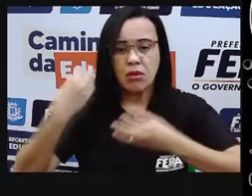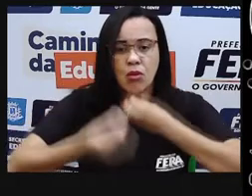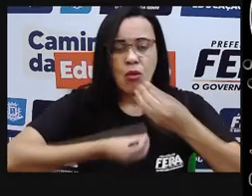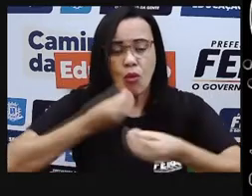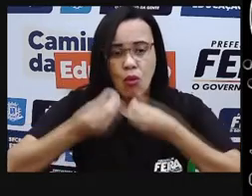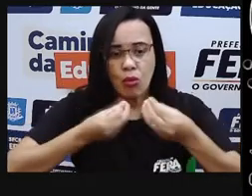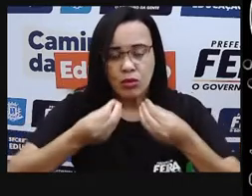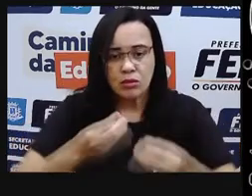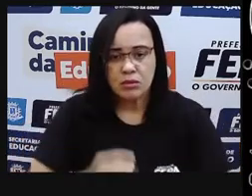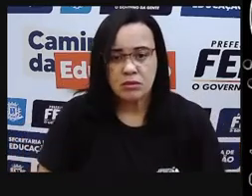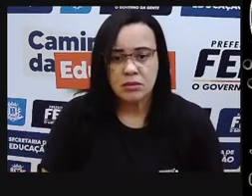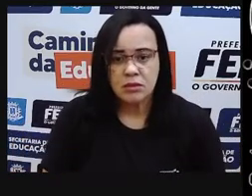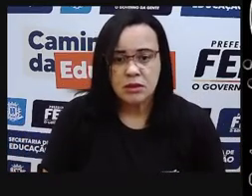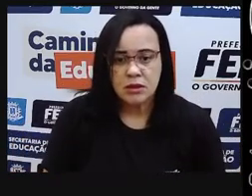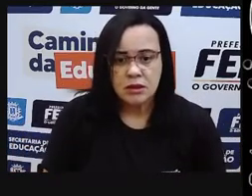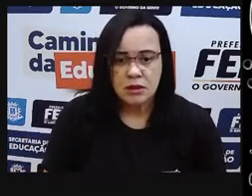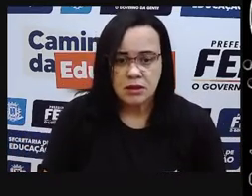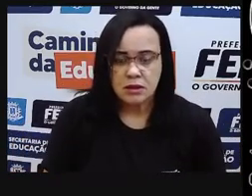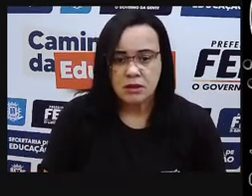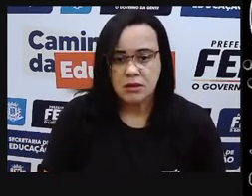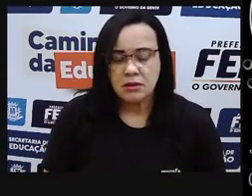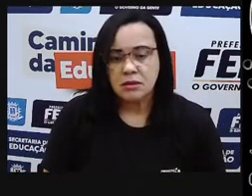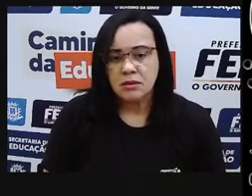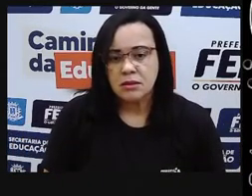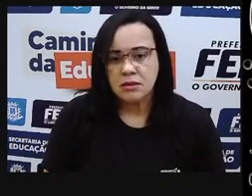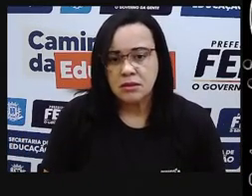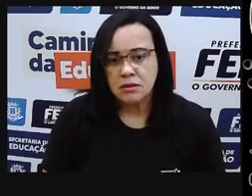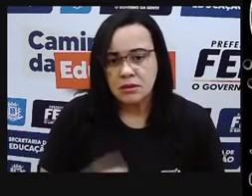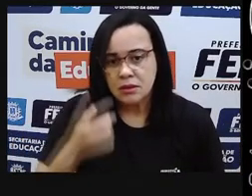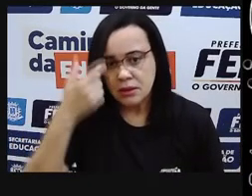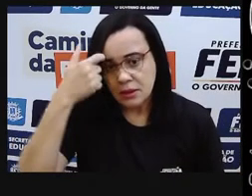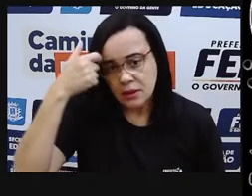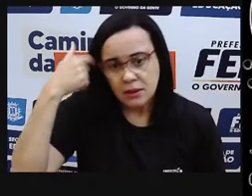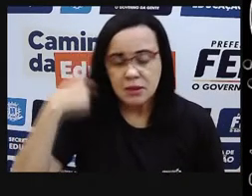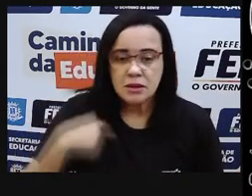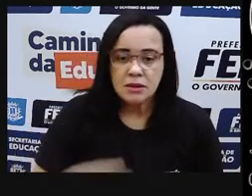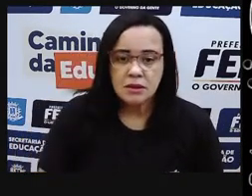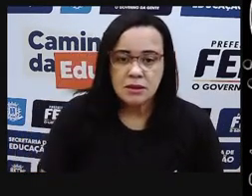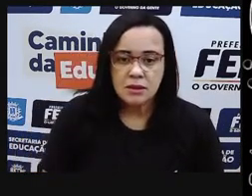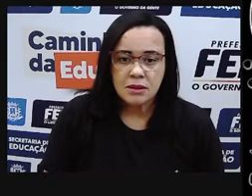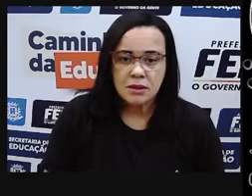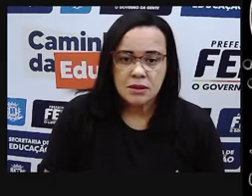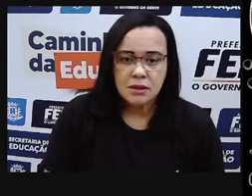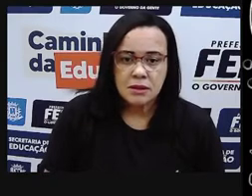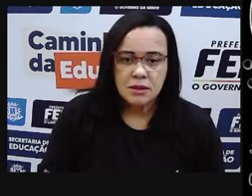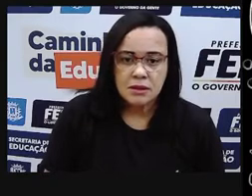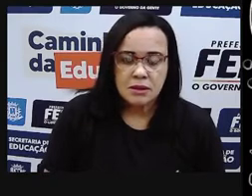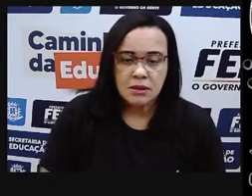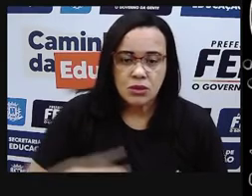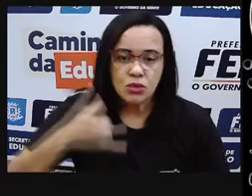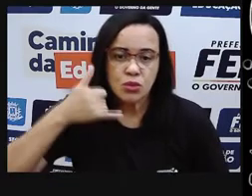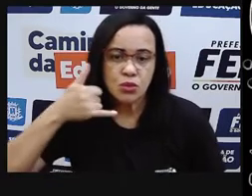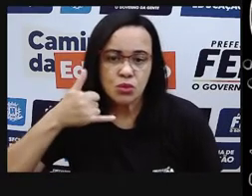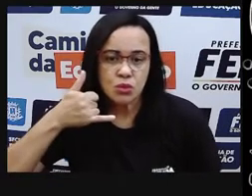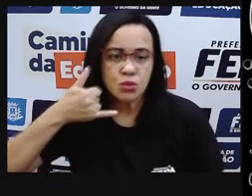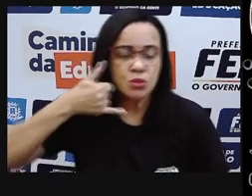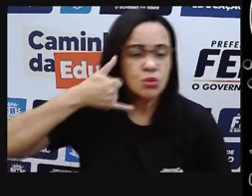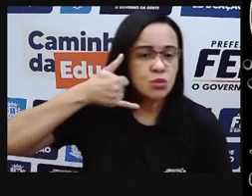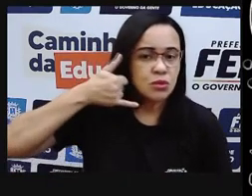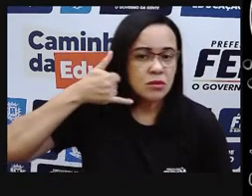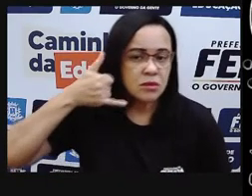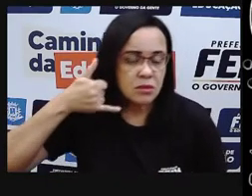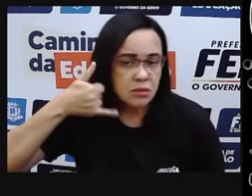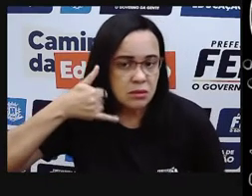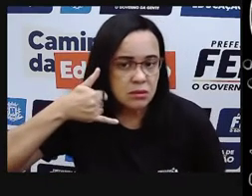eu ligo o meu celular, o carregador do meu celular para carregar meu celular? Então, a energia ali é